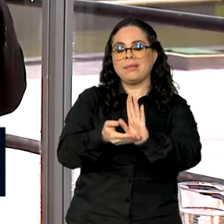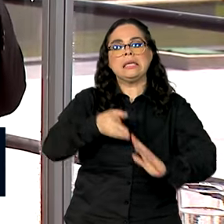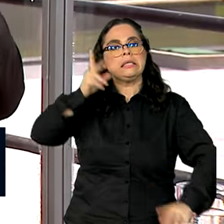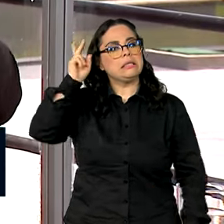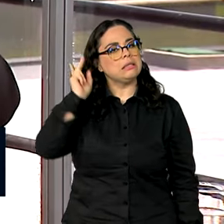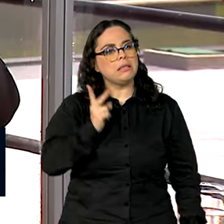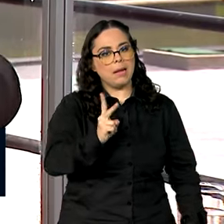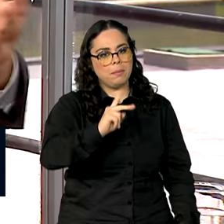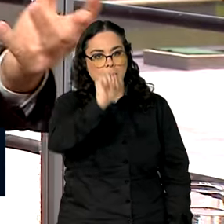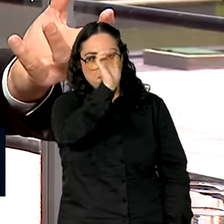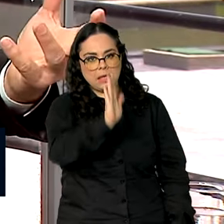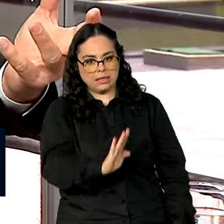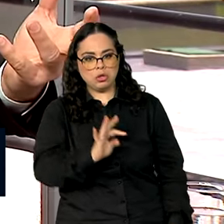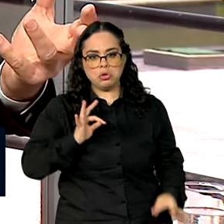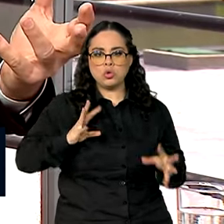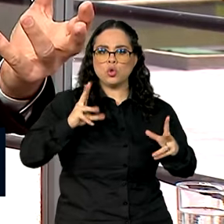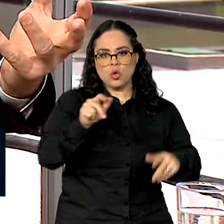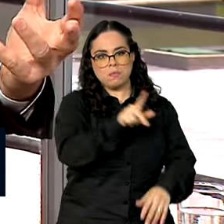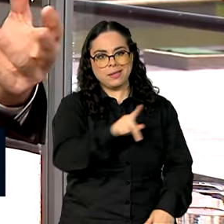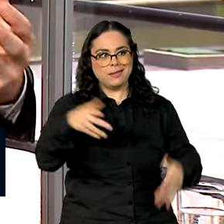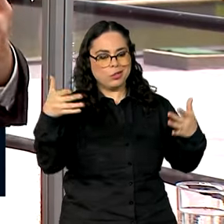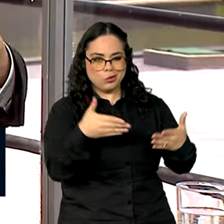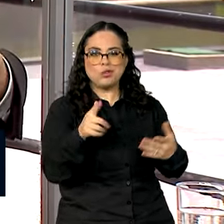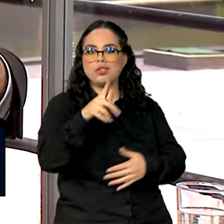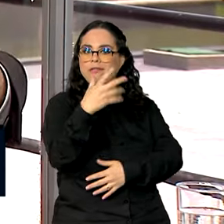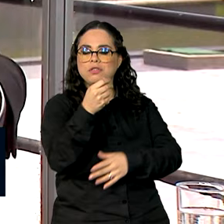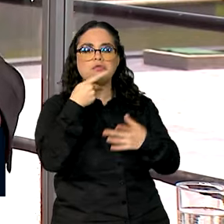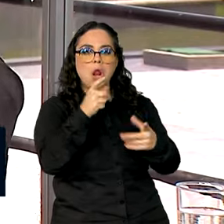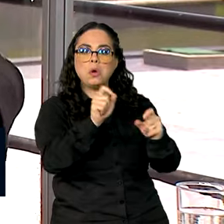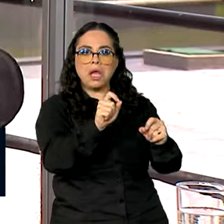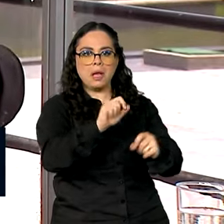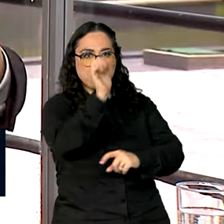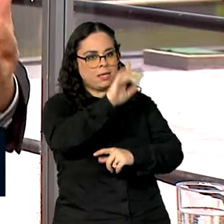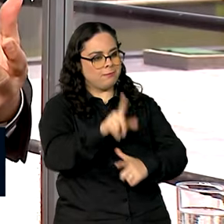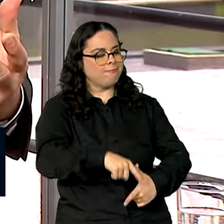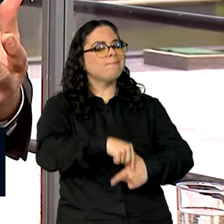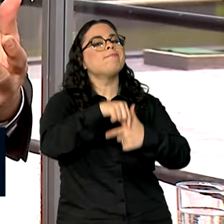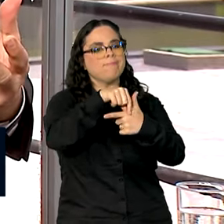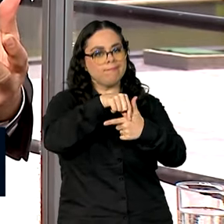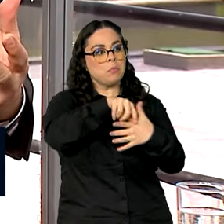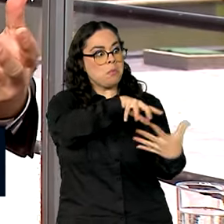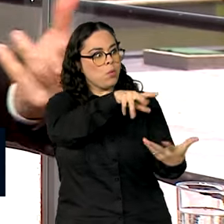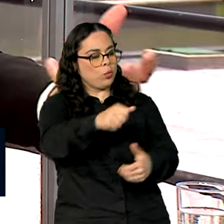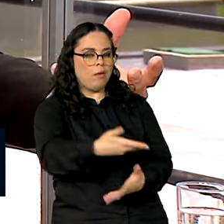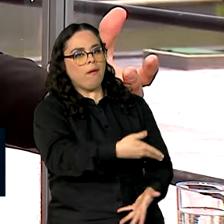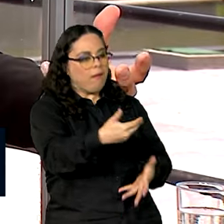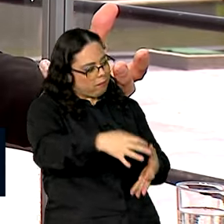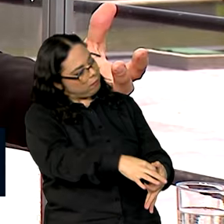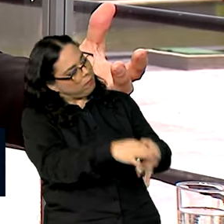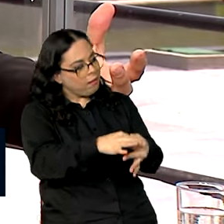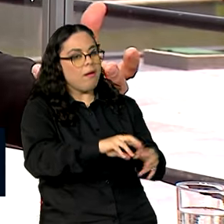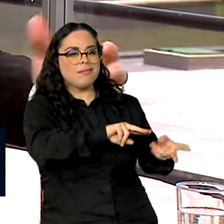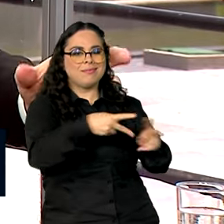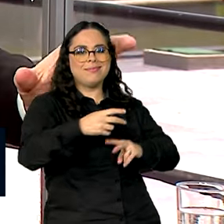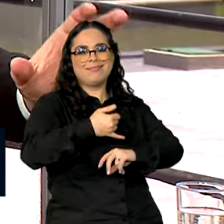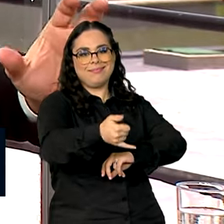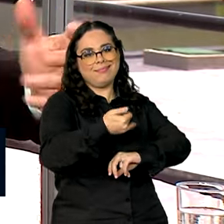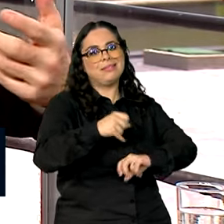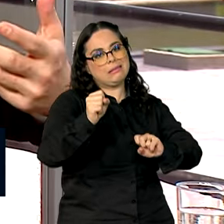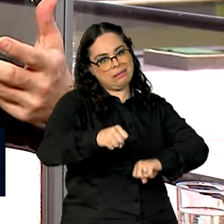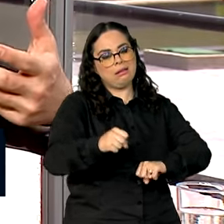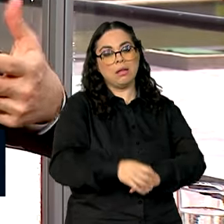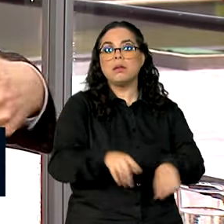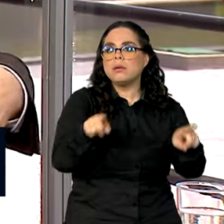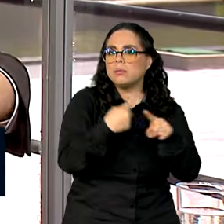os presidentes aqui todos se reconheceram hoje, o Brasil é o grande líder desse tema no mundo, líder da transição energética. Até